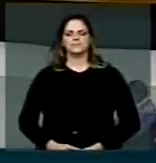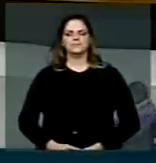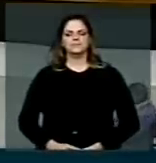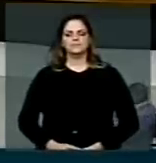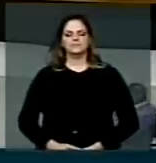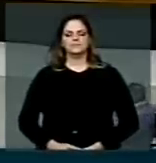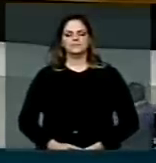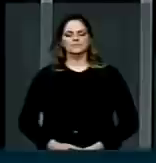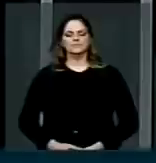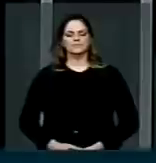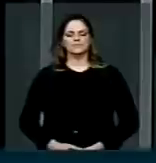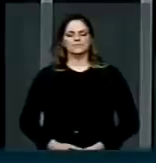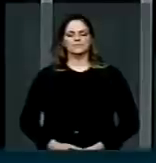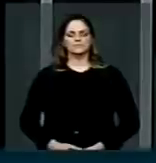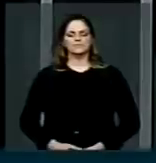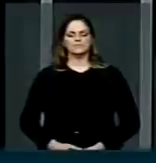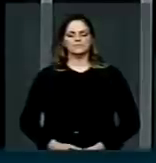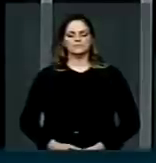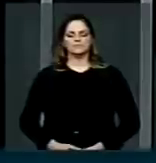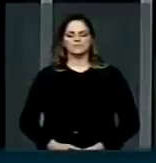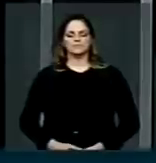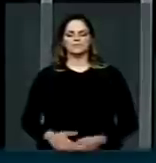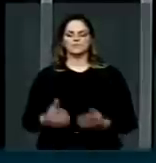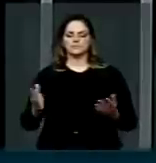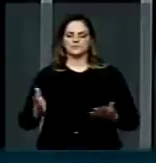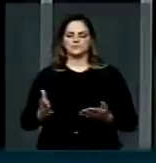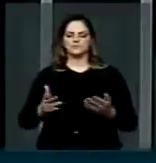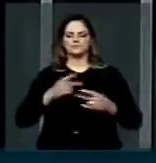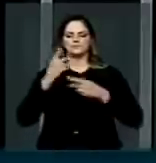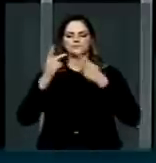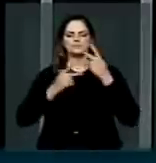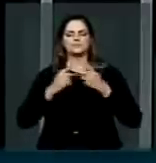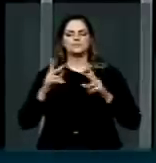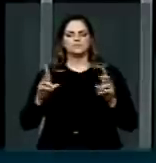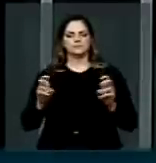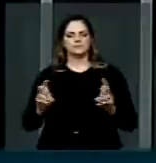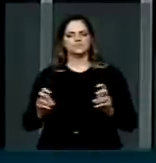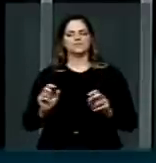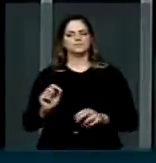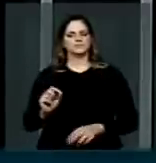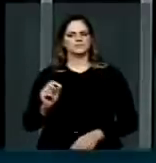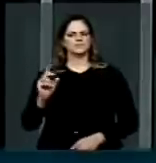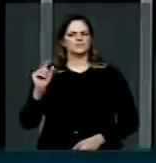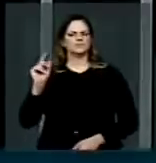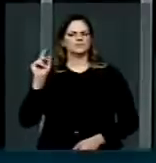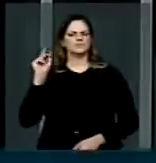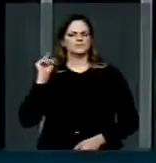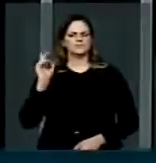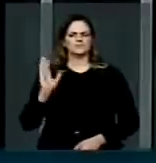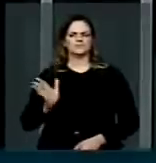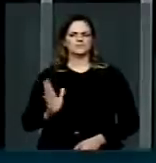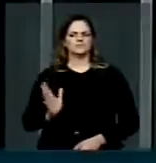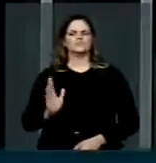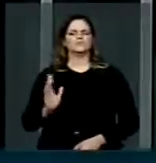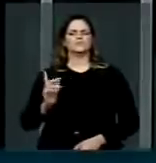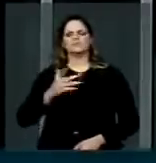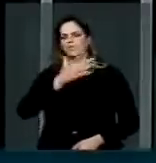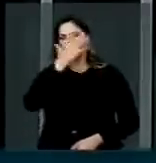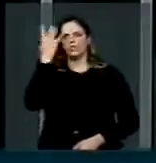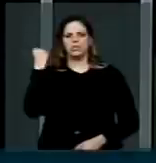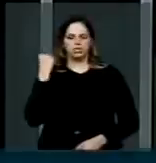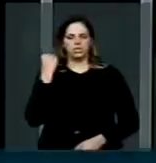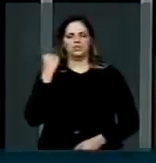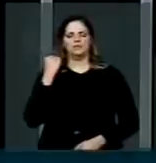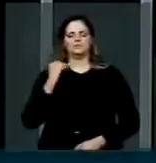Presidente, estou hoje tratando de uma questão que há muito tempo andava já esquecida,